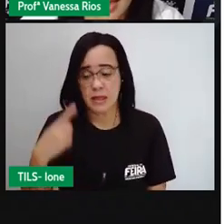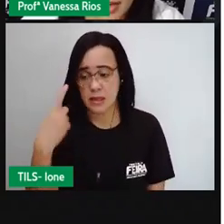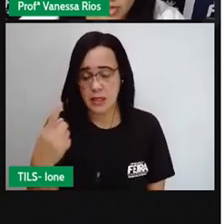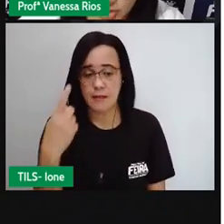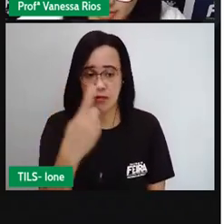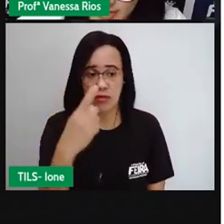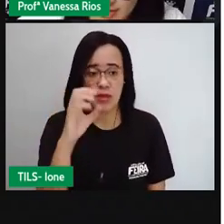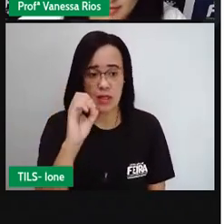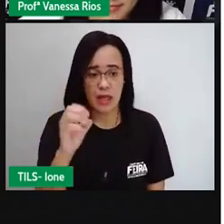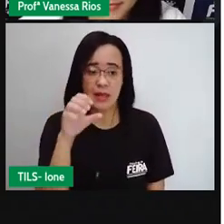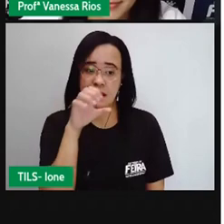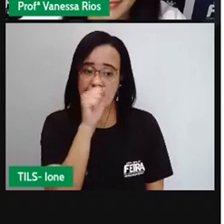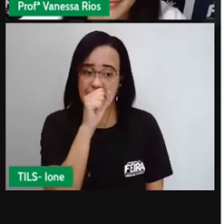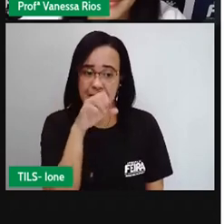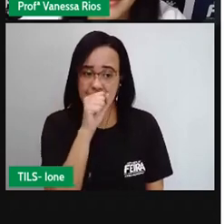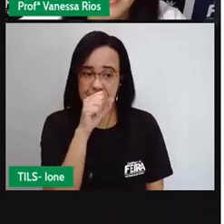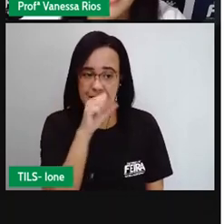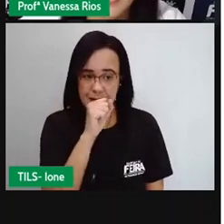laranjas